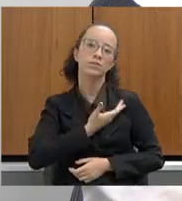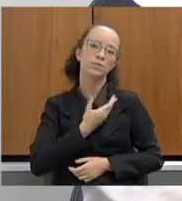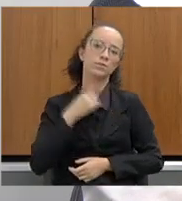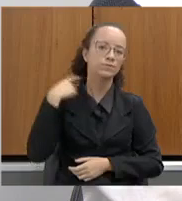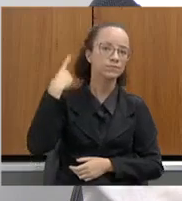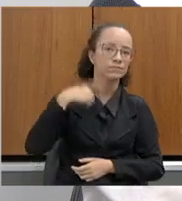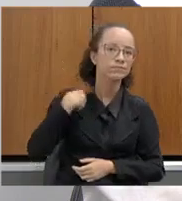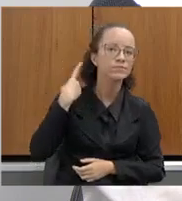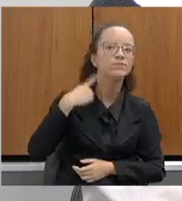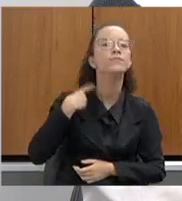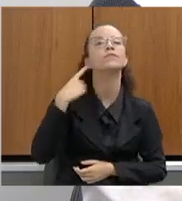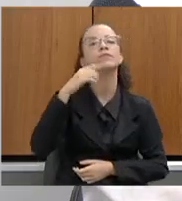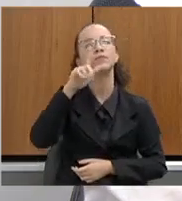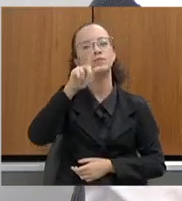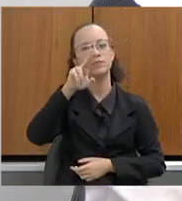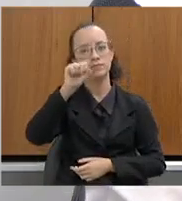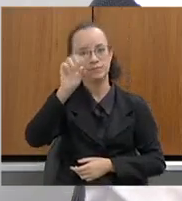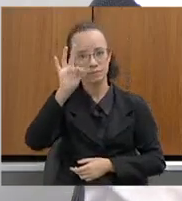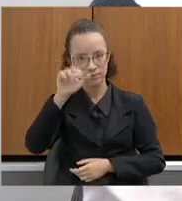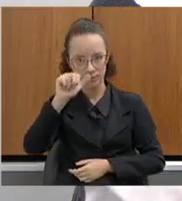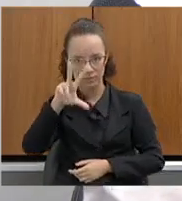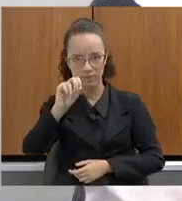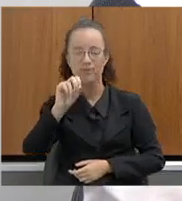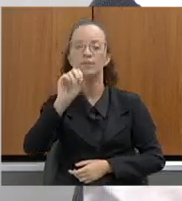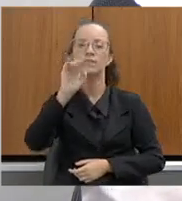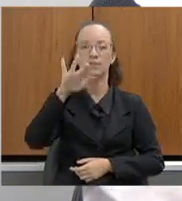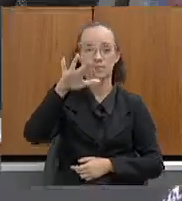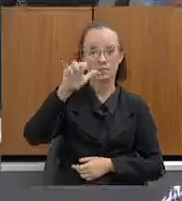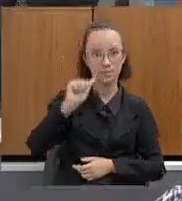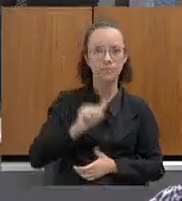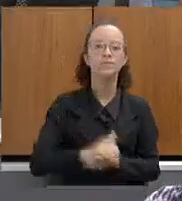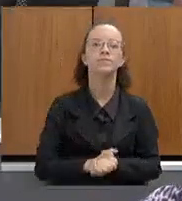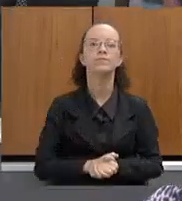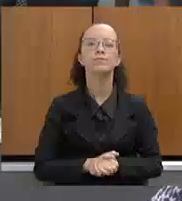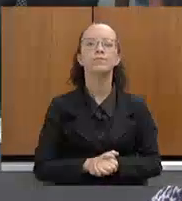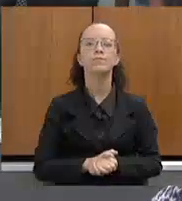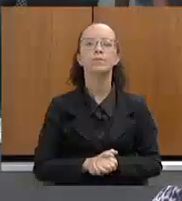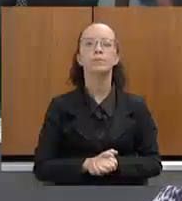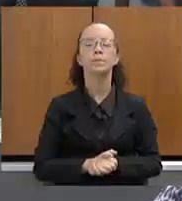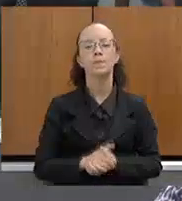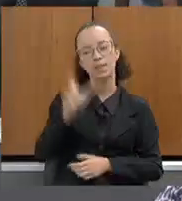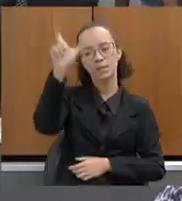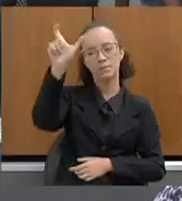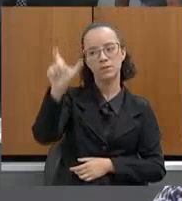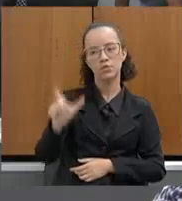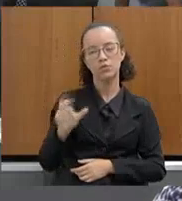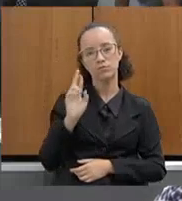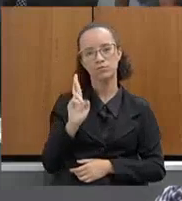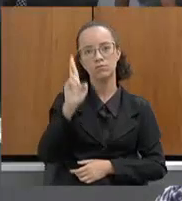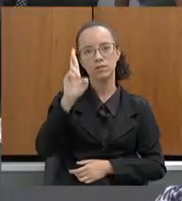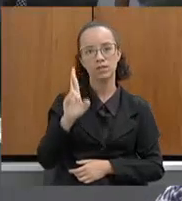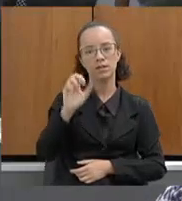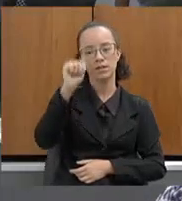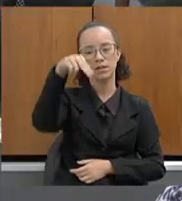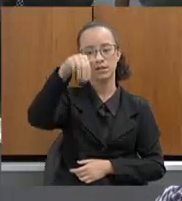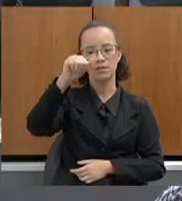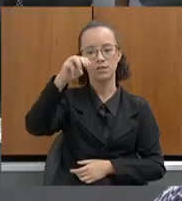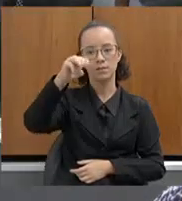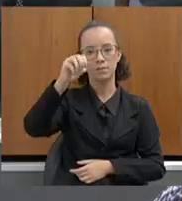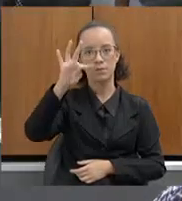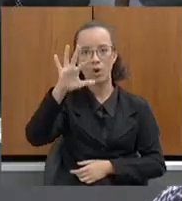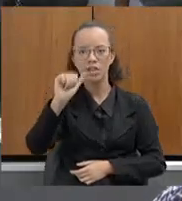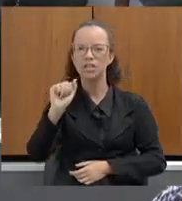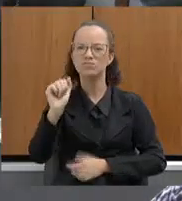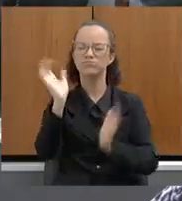Elisa, o Gustavo, a Bia, na pessoa da Ana Mota, quero cumprimentar toda essa